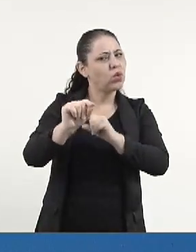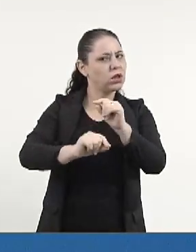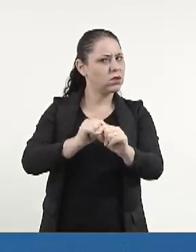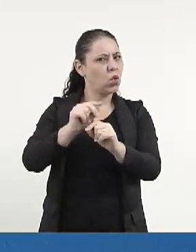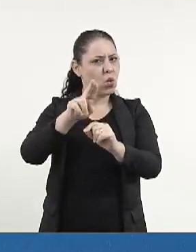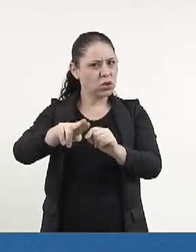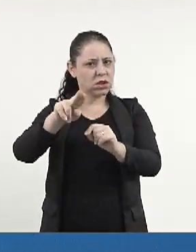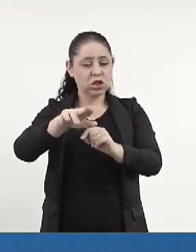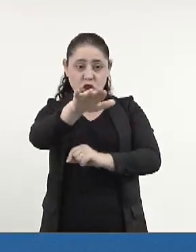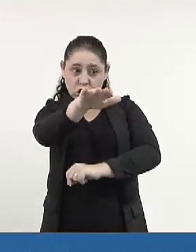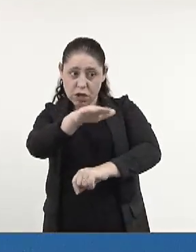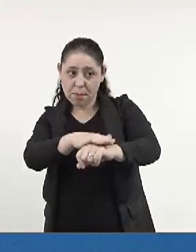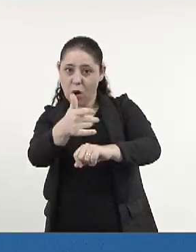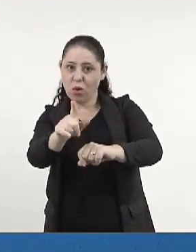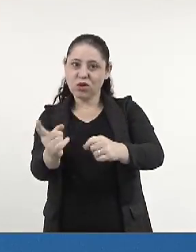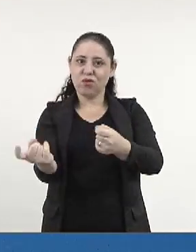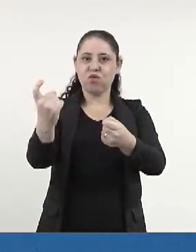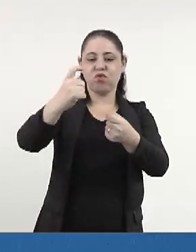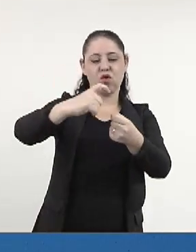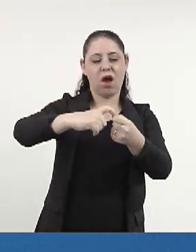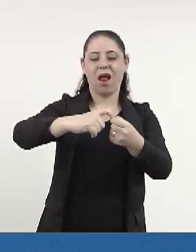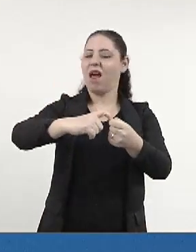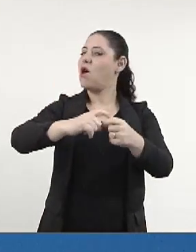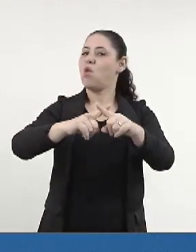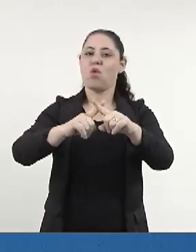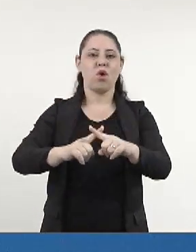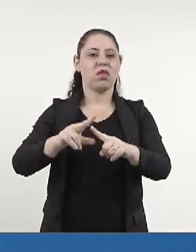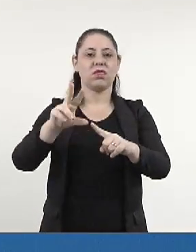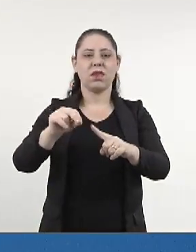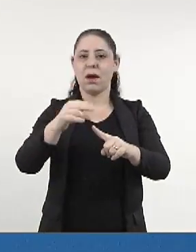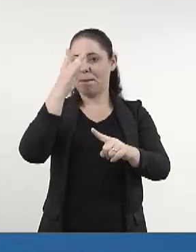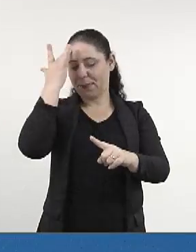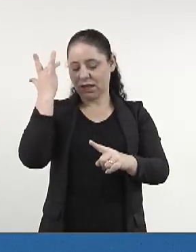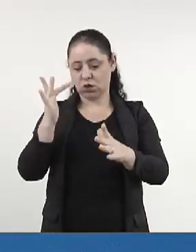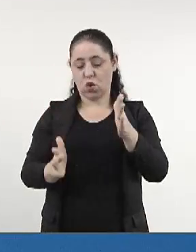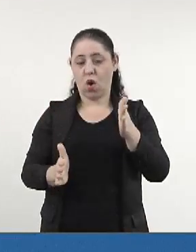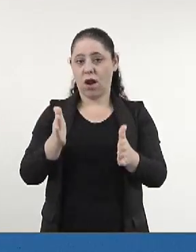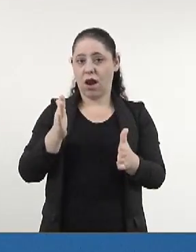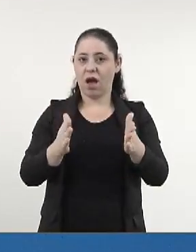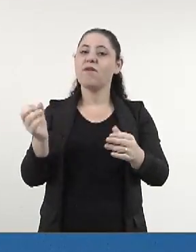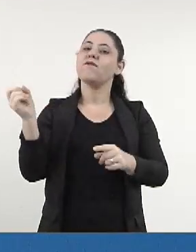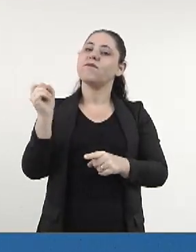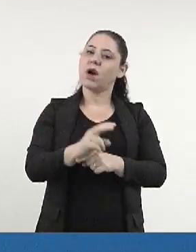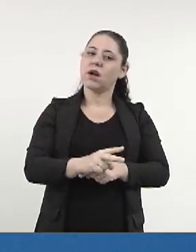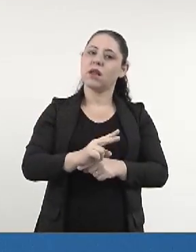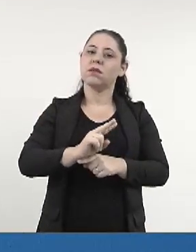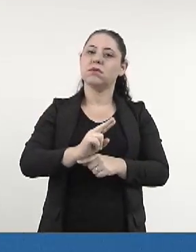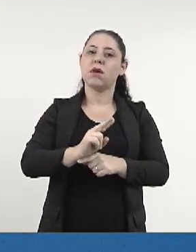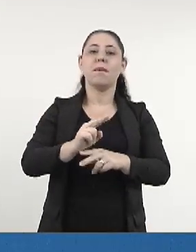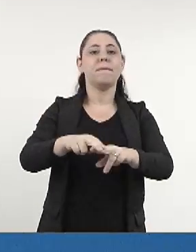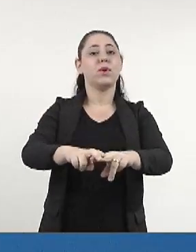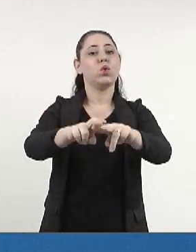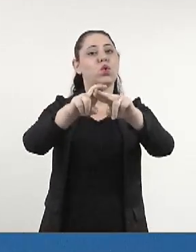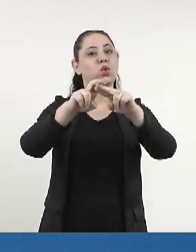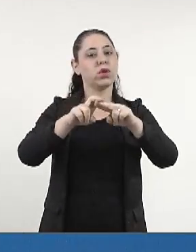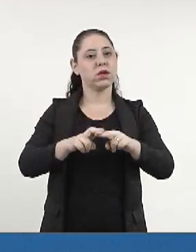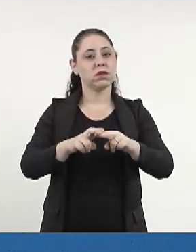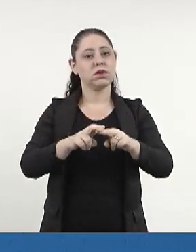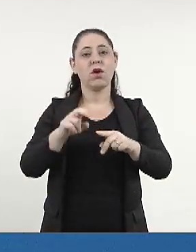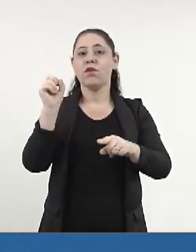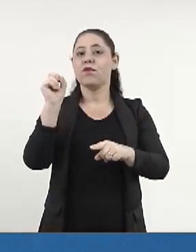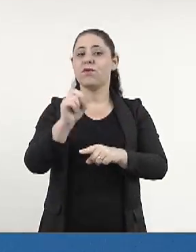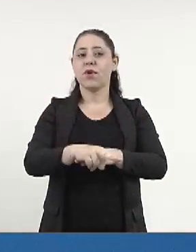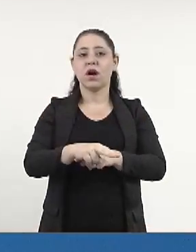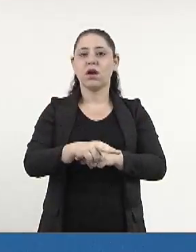convocando professores temporários para essas vagas. Com isso, essas